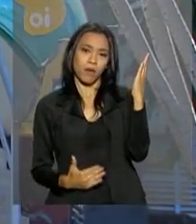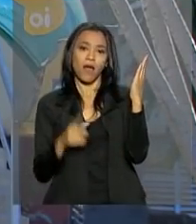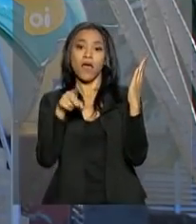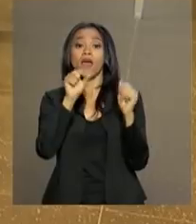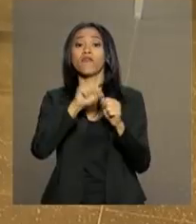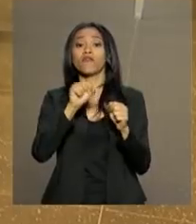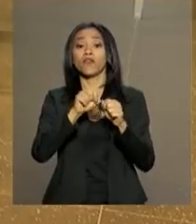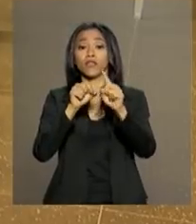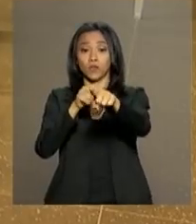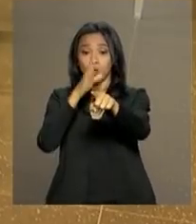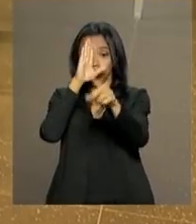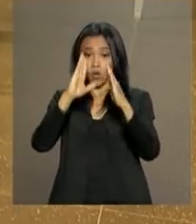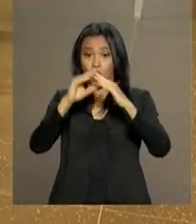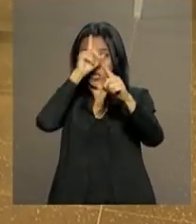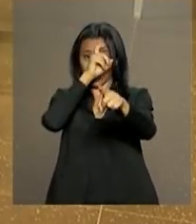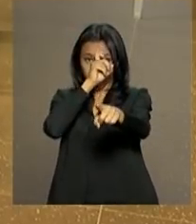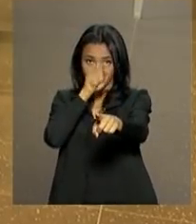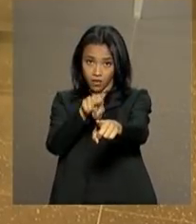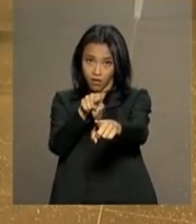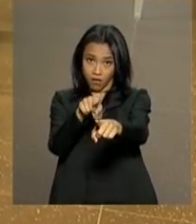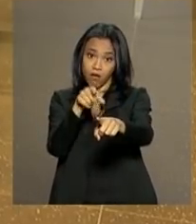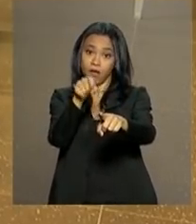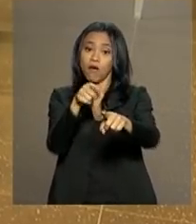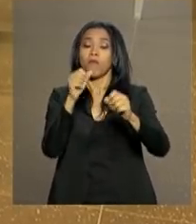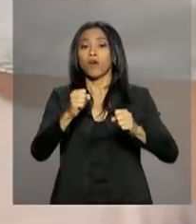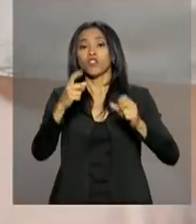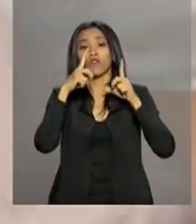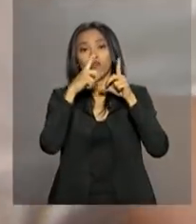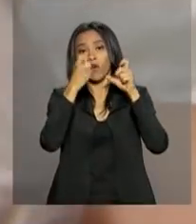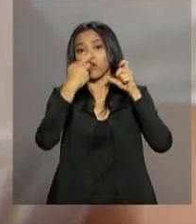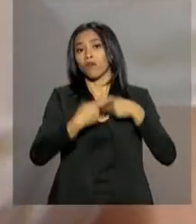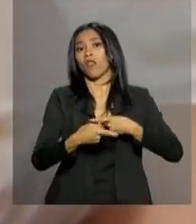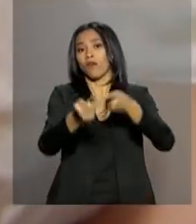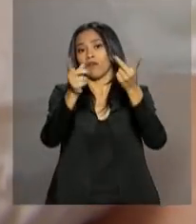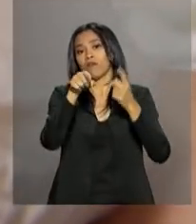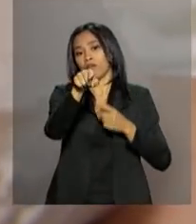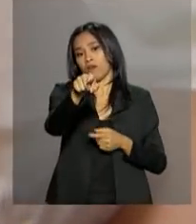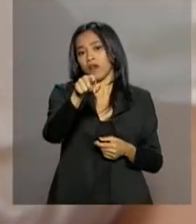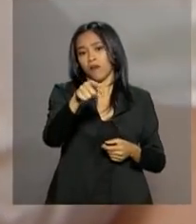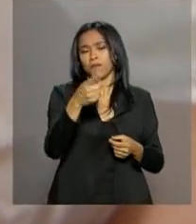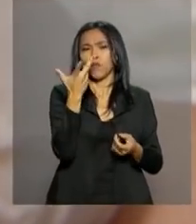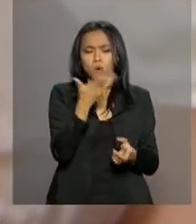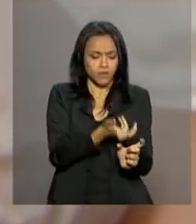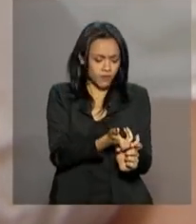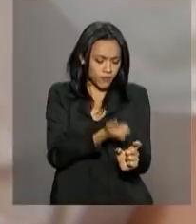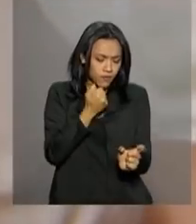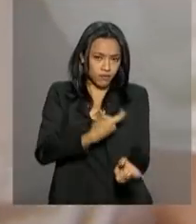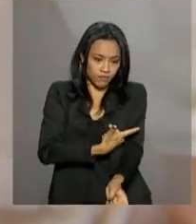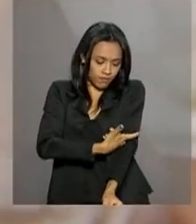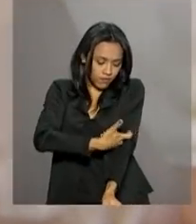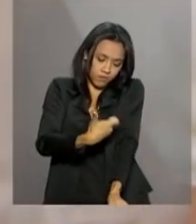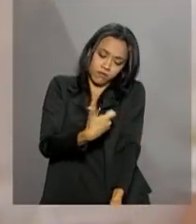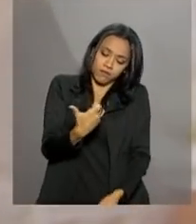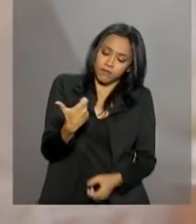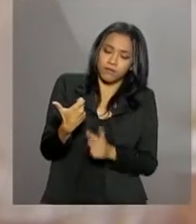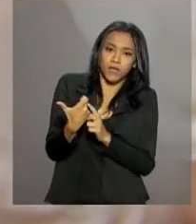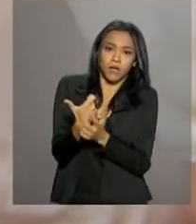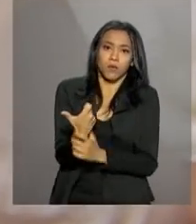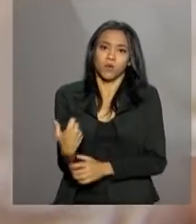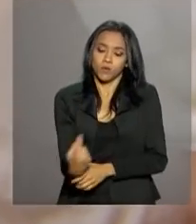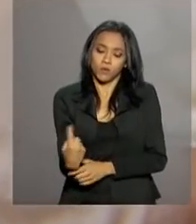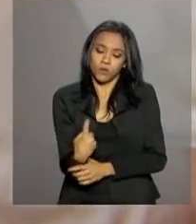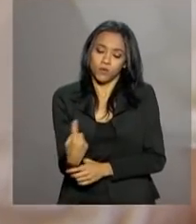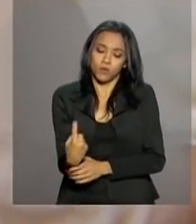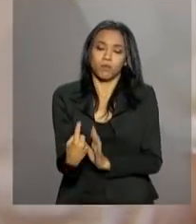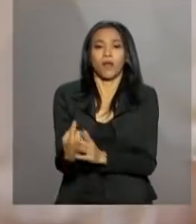hemocentros. Basta levar um documento de identidade com foto. Uma pequena amostra do sangue é retirada para passar por um exame de